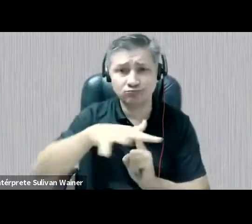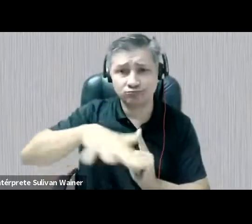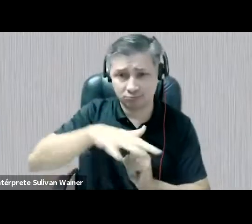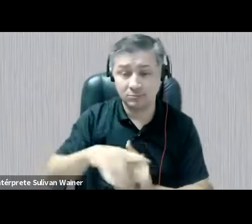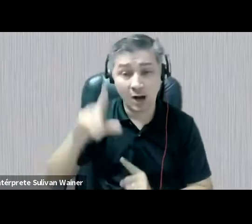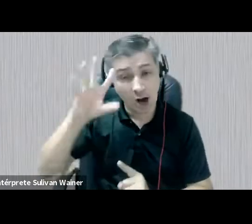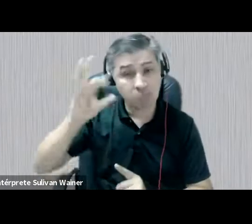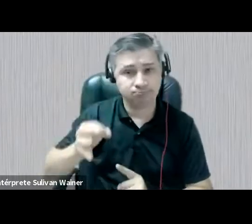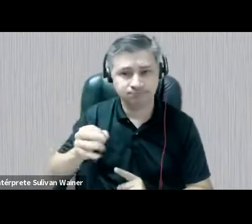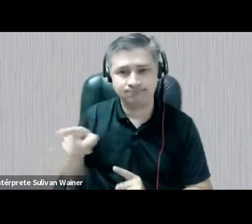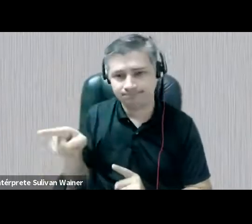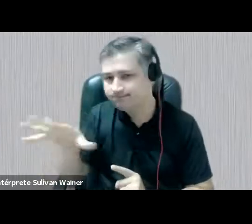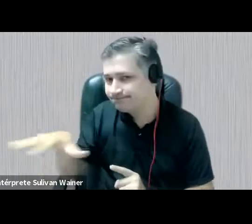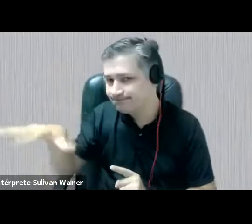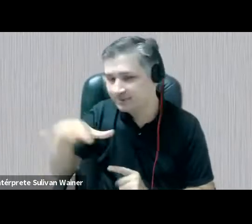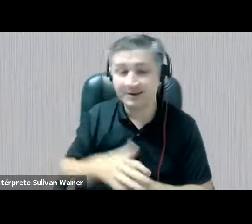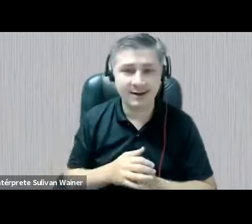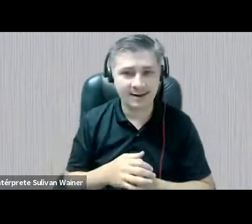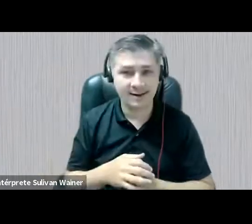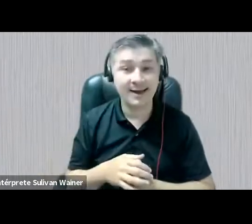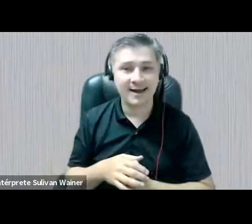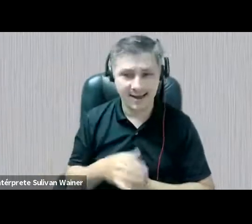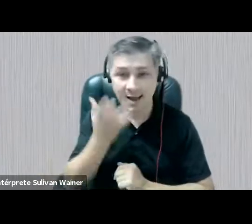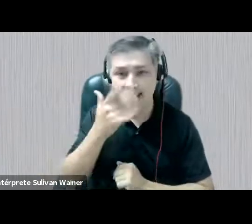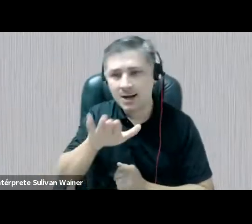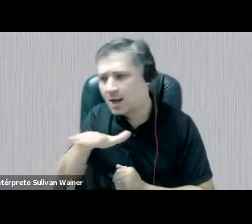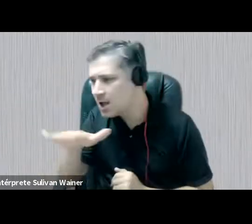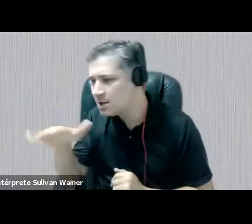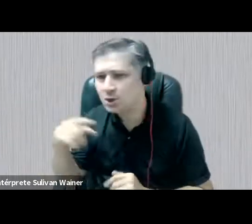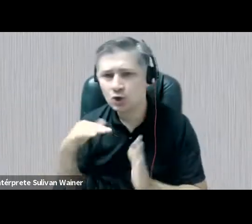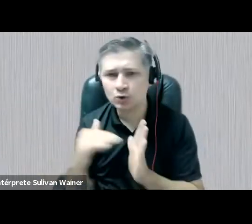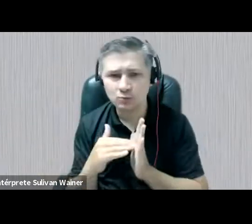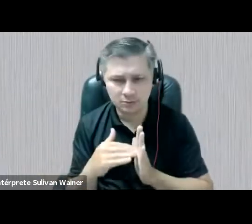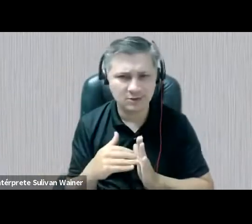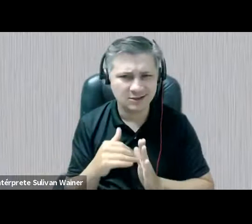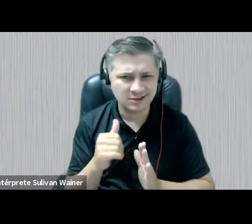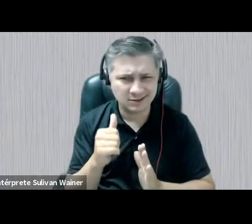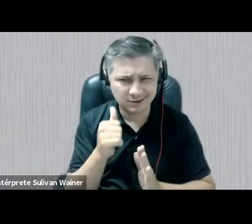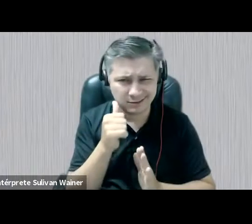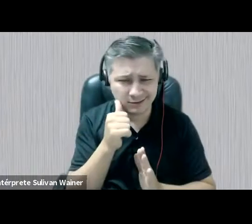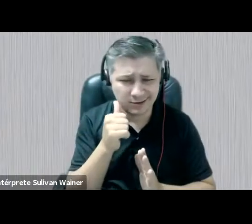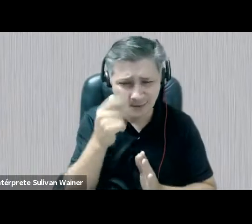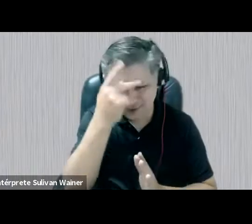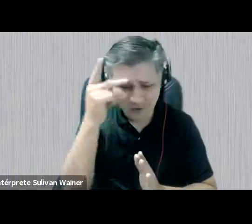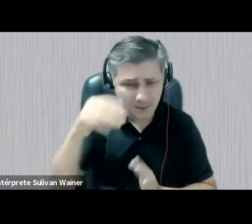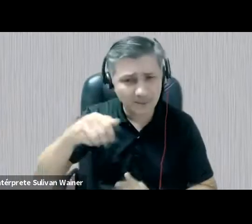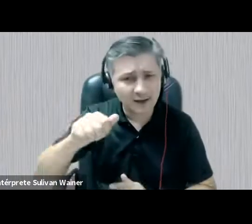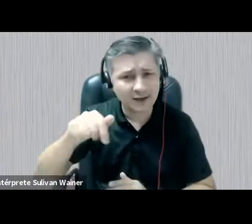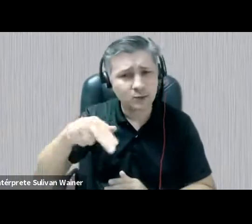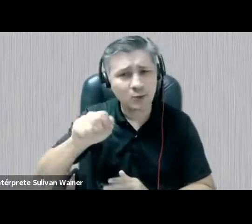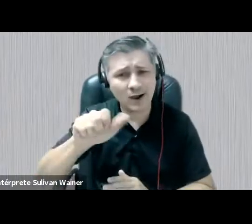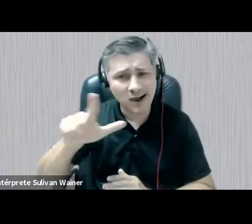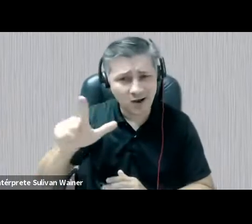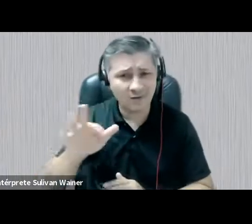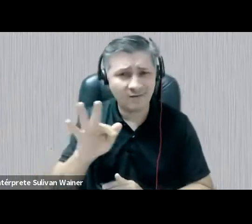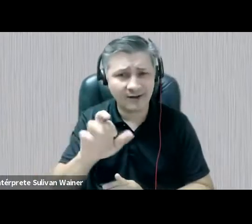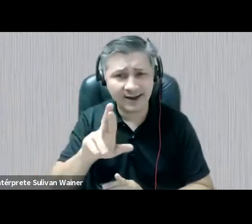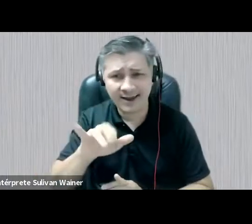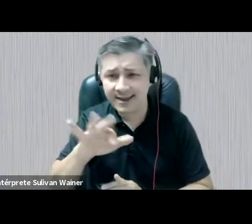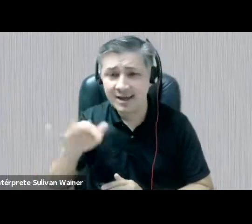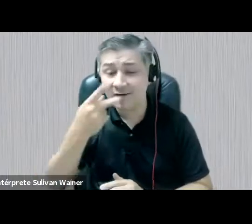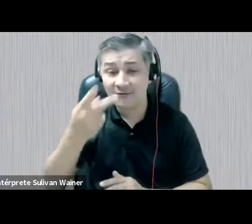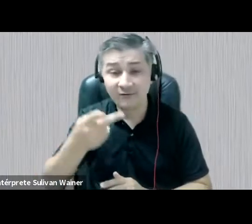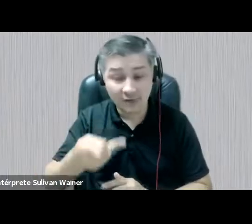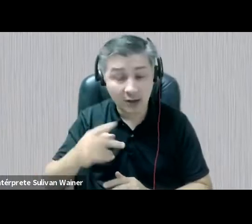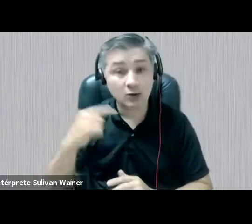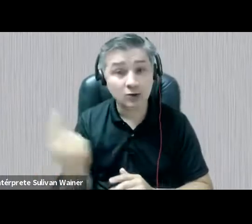de colocar essas crianças, né, um pouco do que a Manuela Ferreira traz, numa equidade conceitual, nos permite afirmar